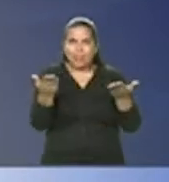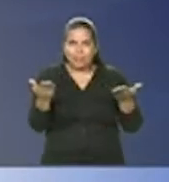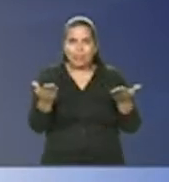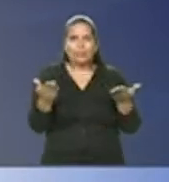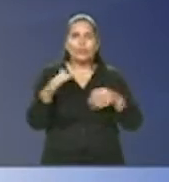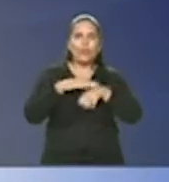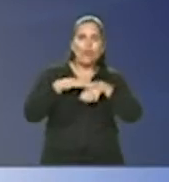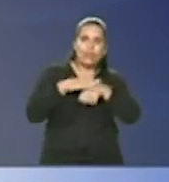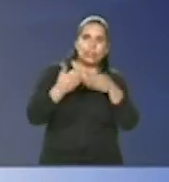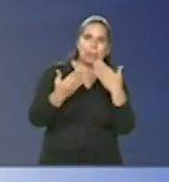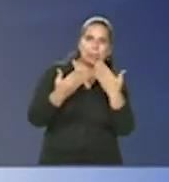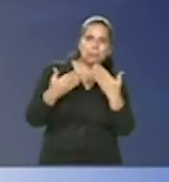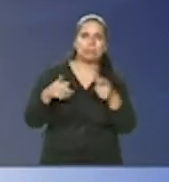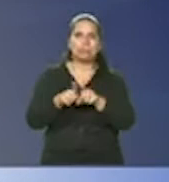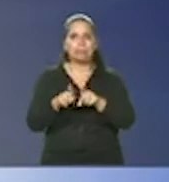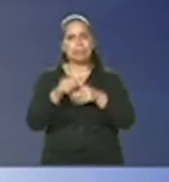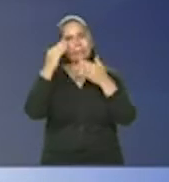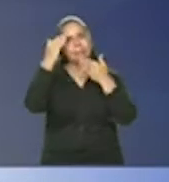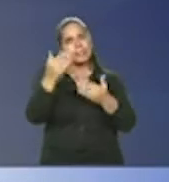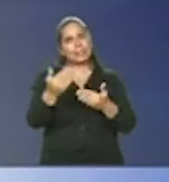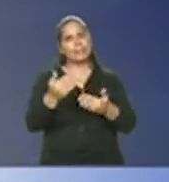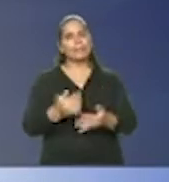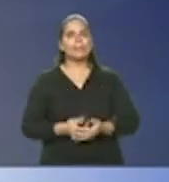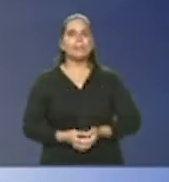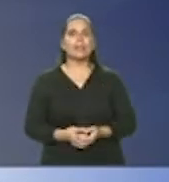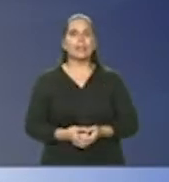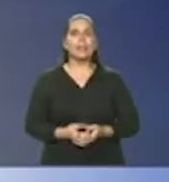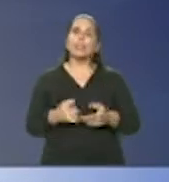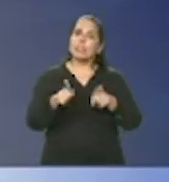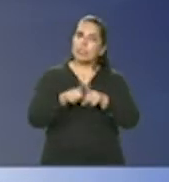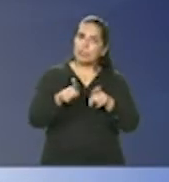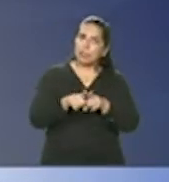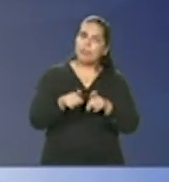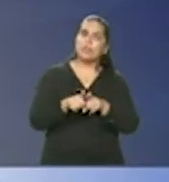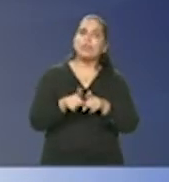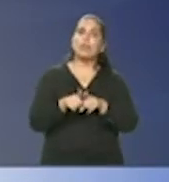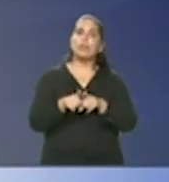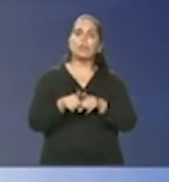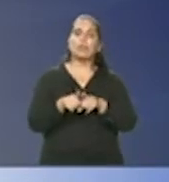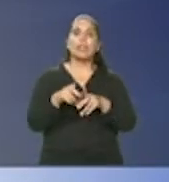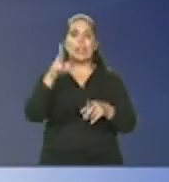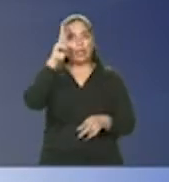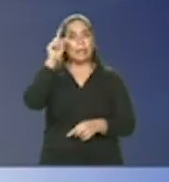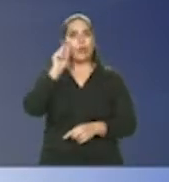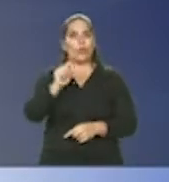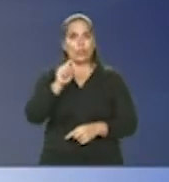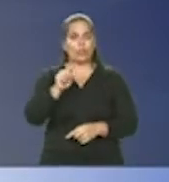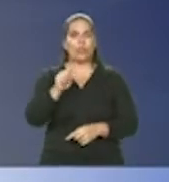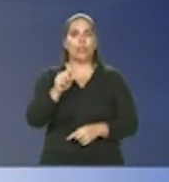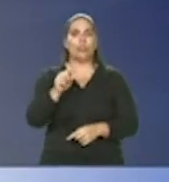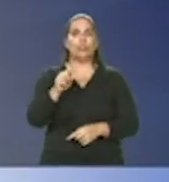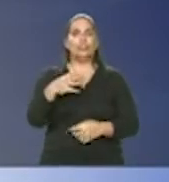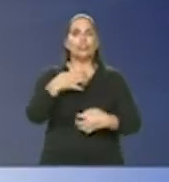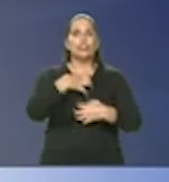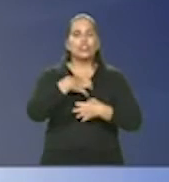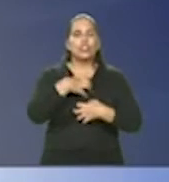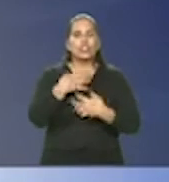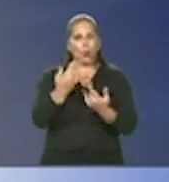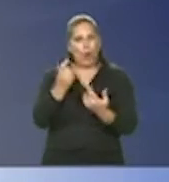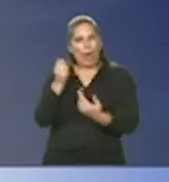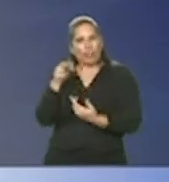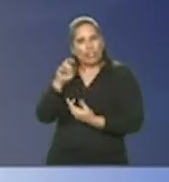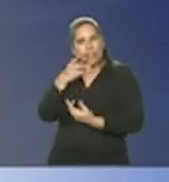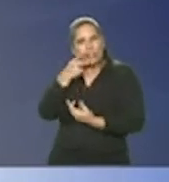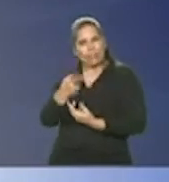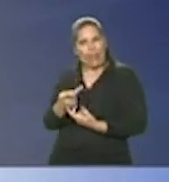e conversar com vocês aqui também gostaria de acentuar que os modelos como o Alexandre falou